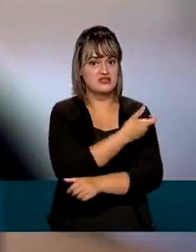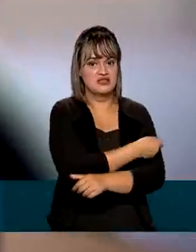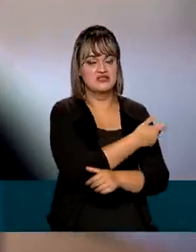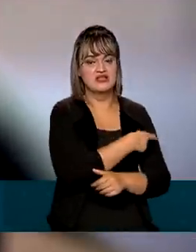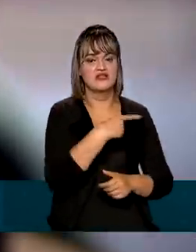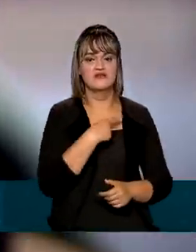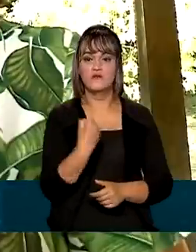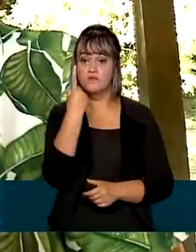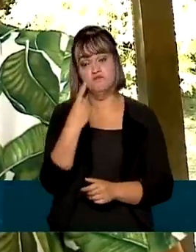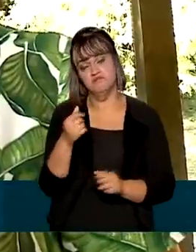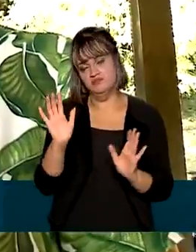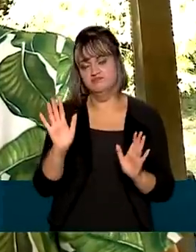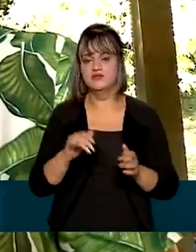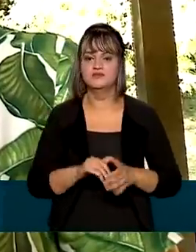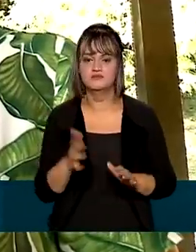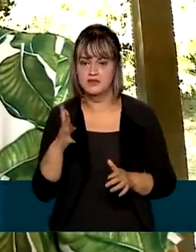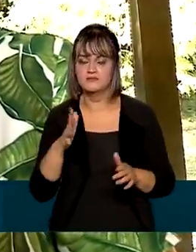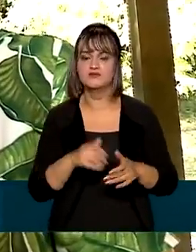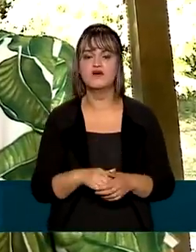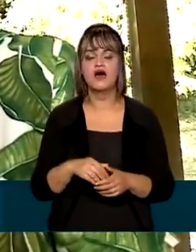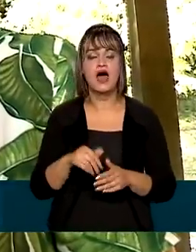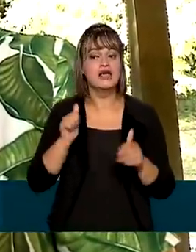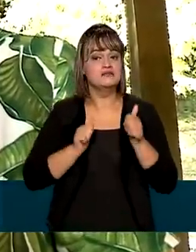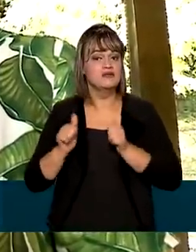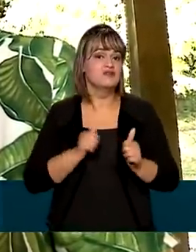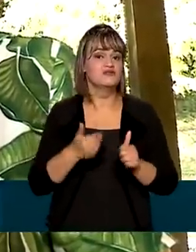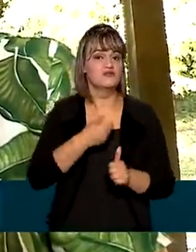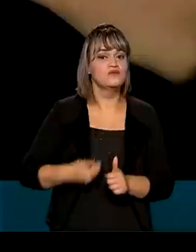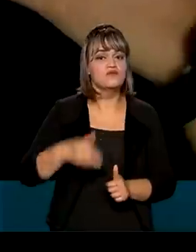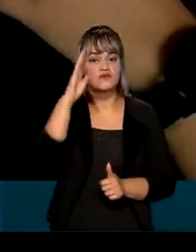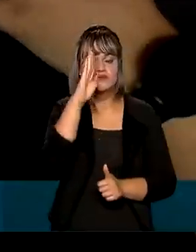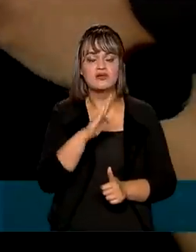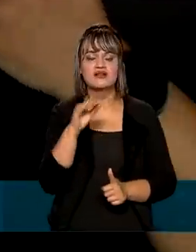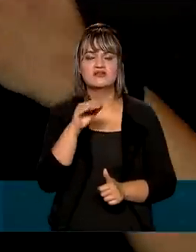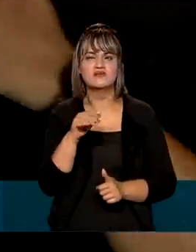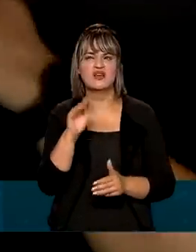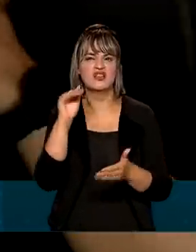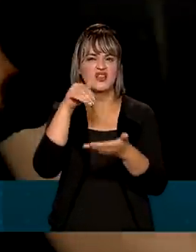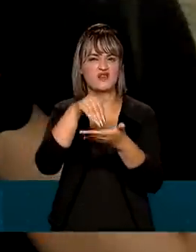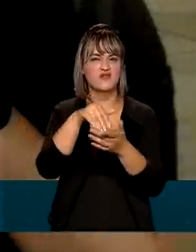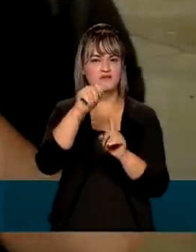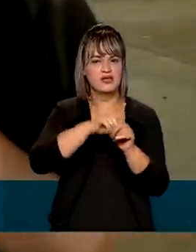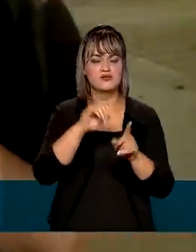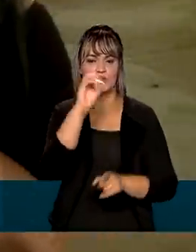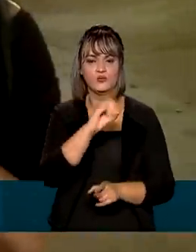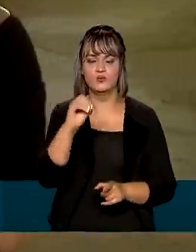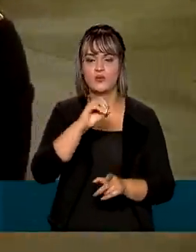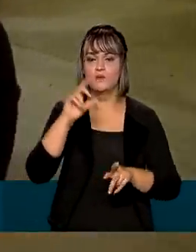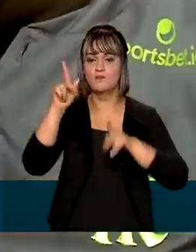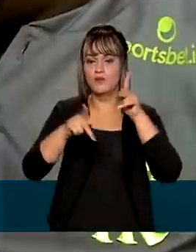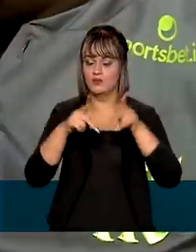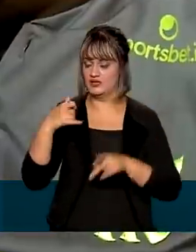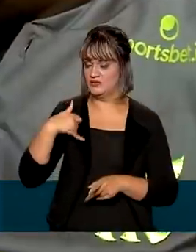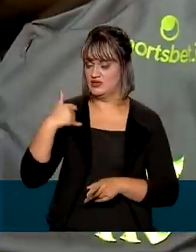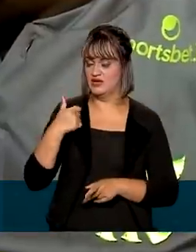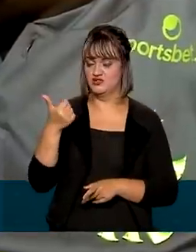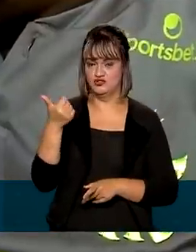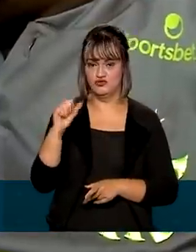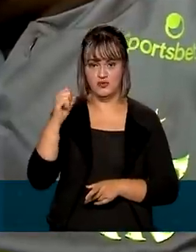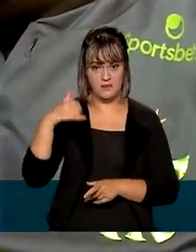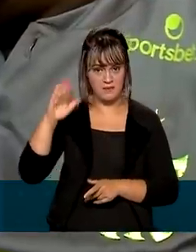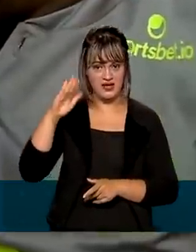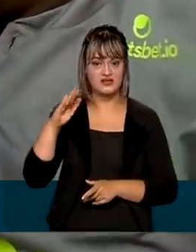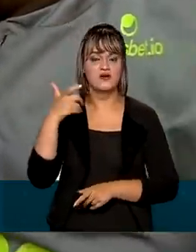menos uma dose. A expectativa do governo brasileiro é que até o fim de outubro, toda a população acima de 18